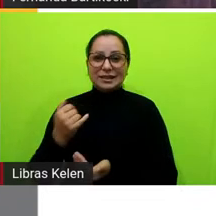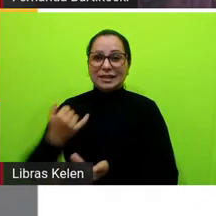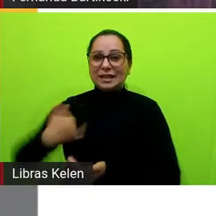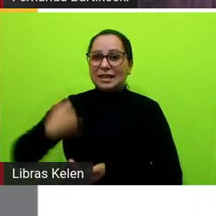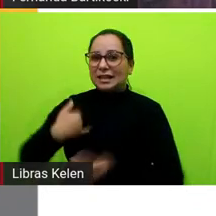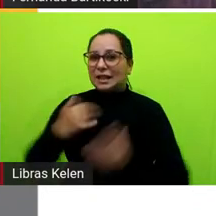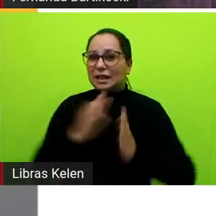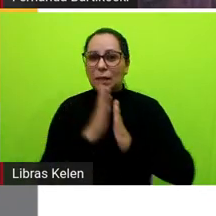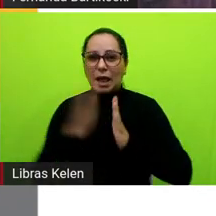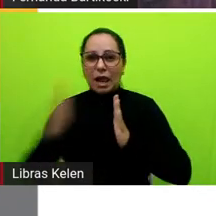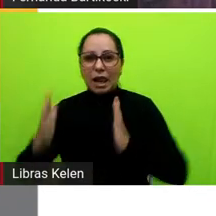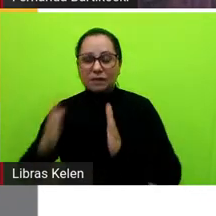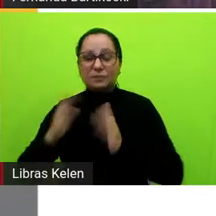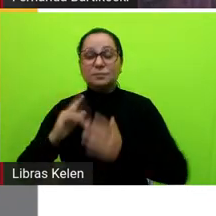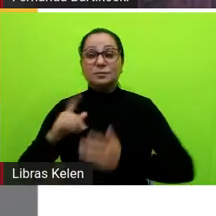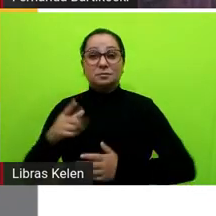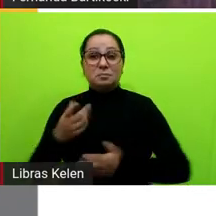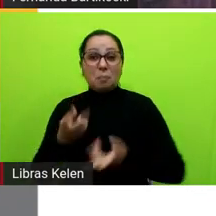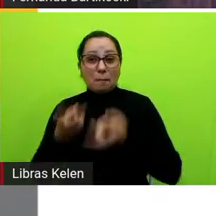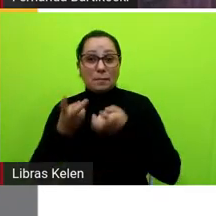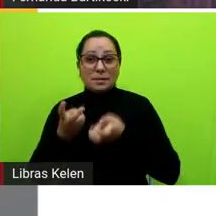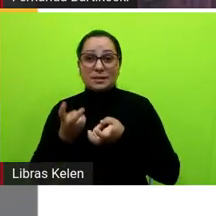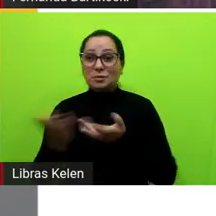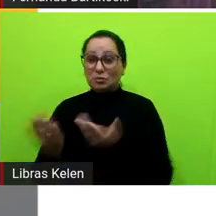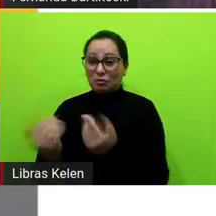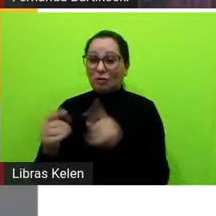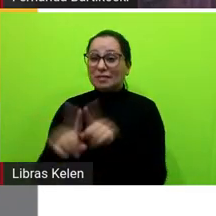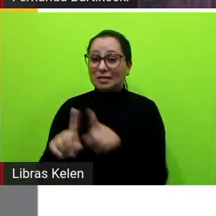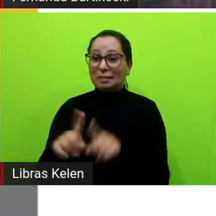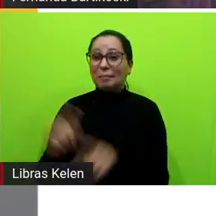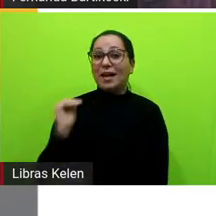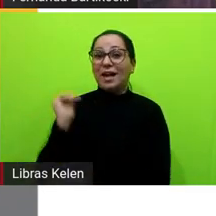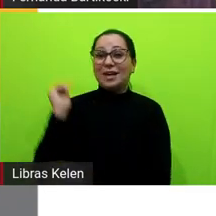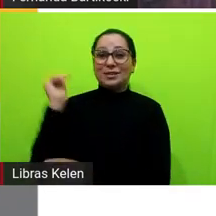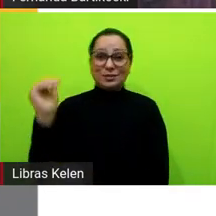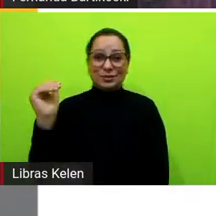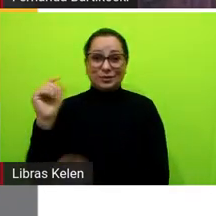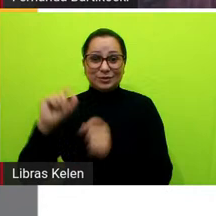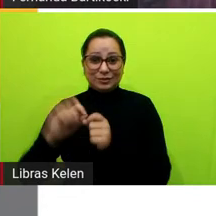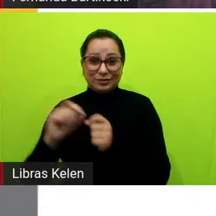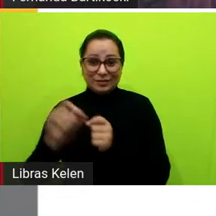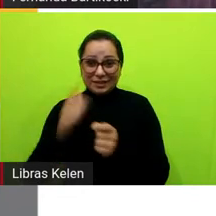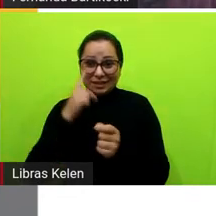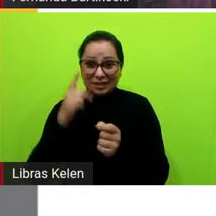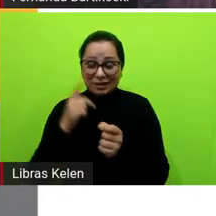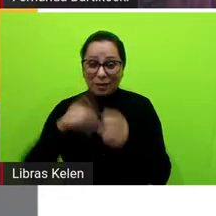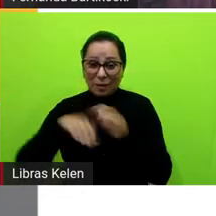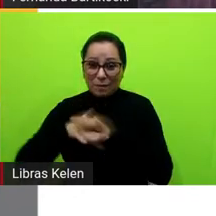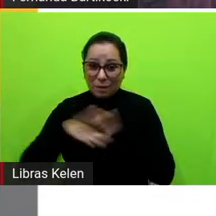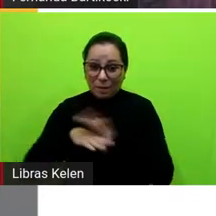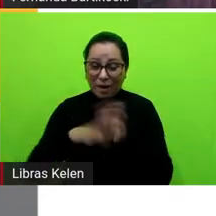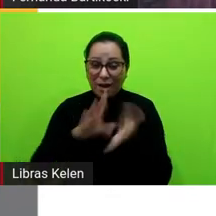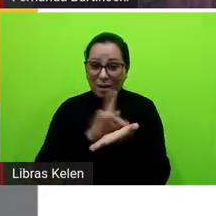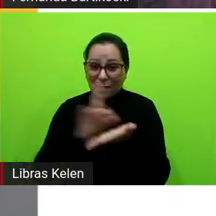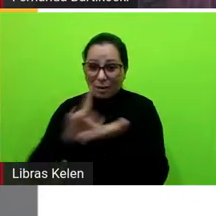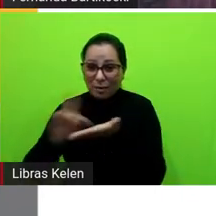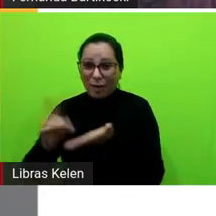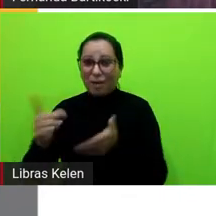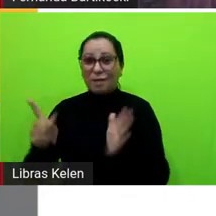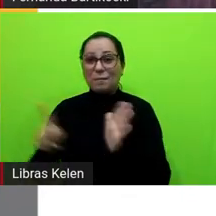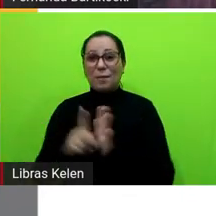Eu vi os jovens adultos fazendo coleção em álbum de figurinhas da Copa.